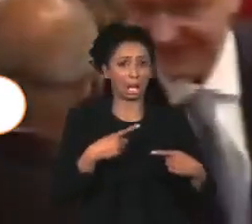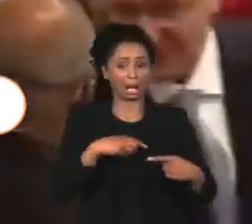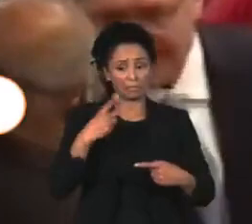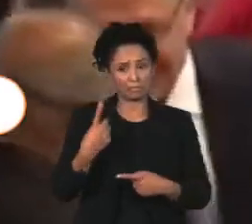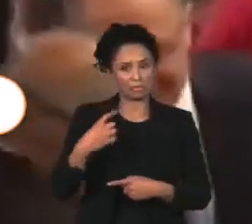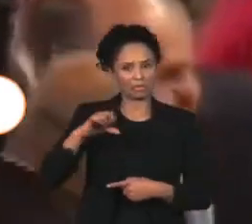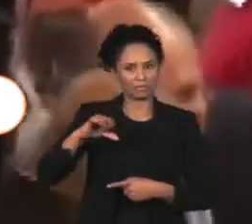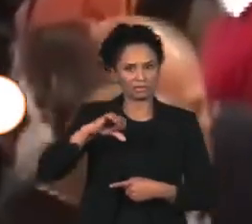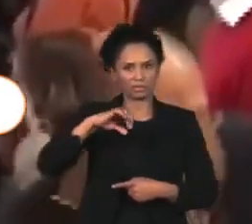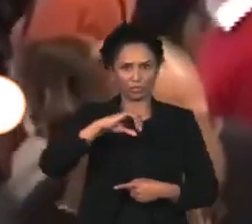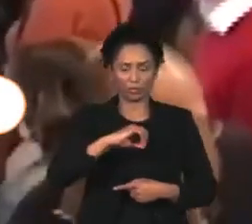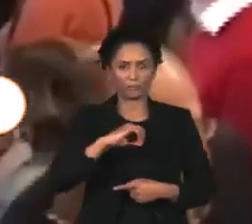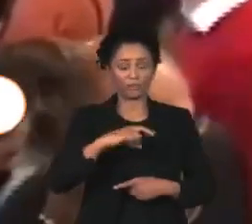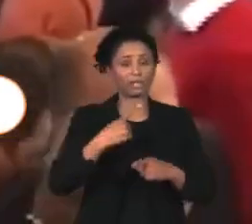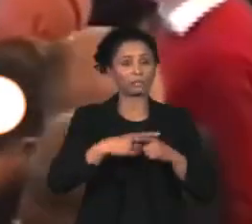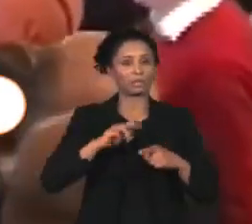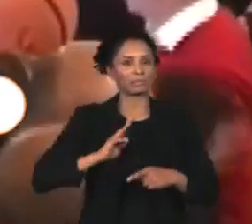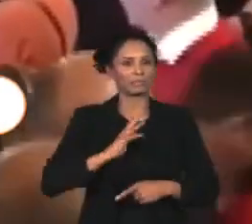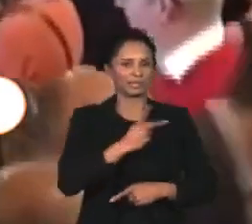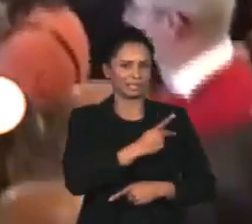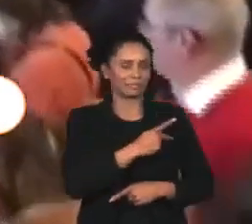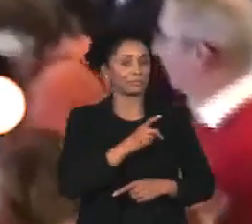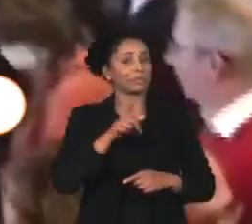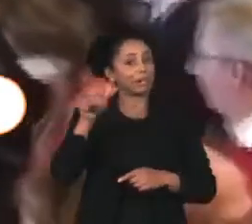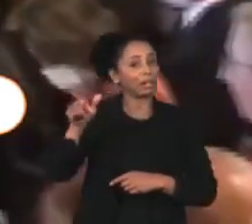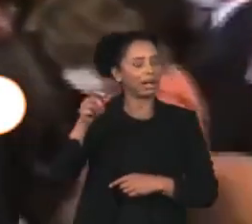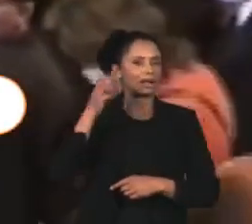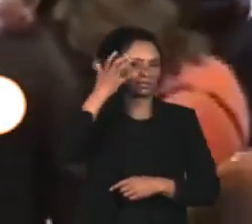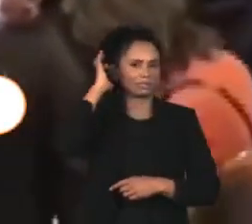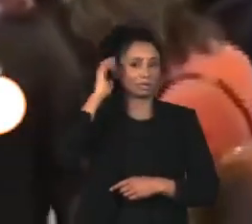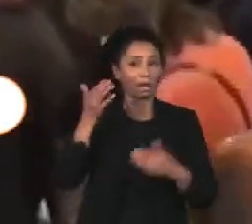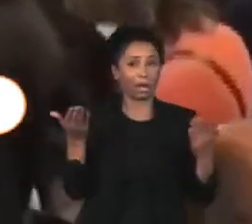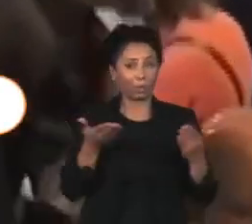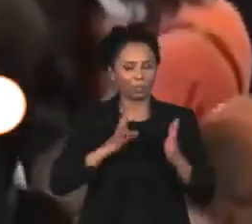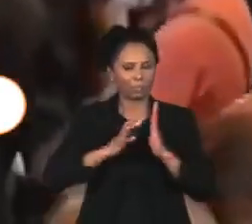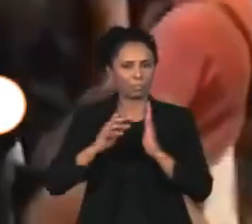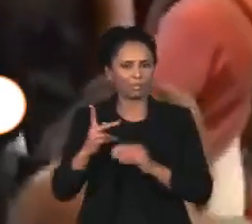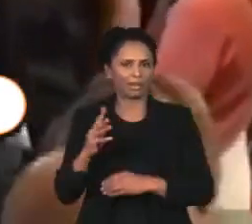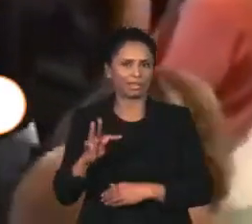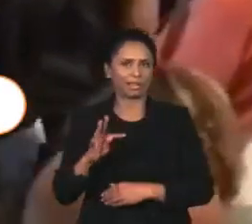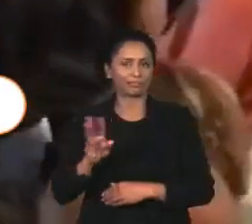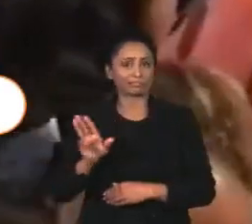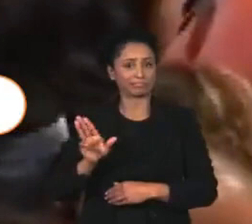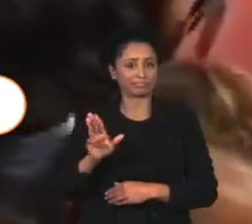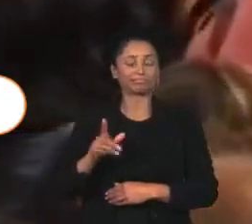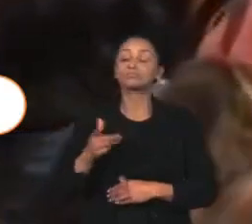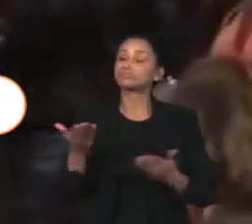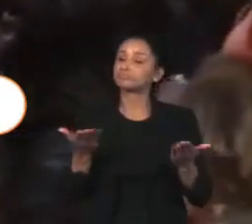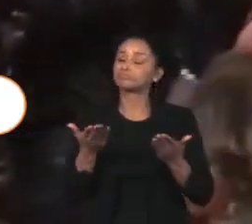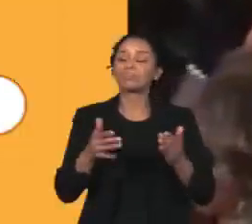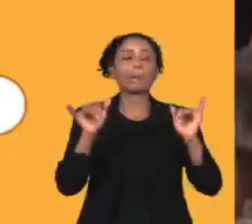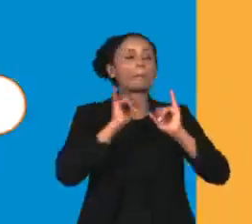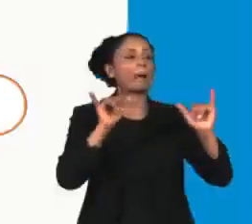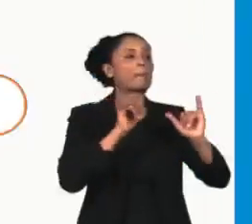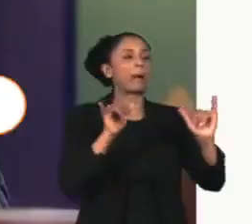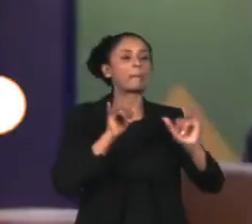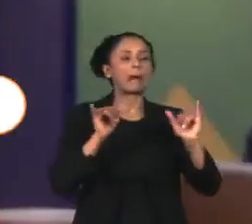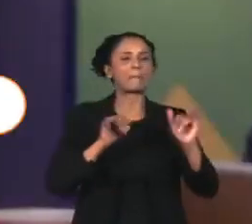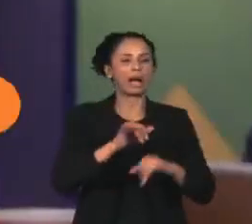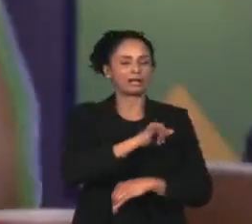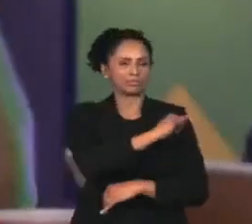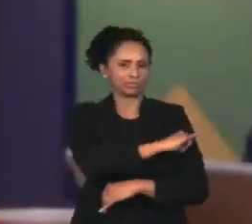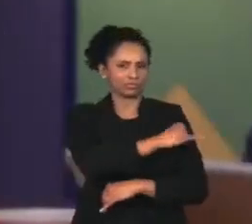quando era bispo em Santo André. Hoje, o petista começa a cumprir programação de campanha no Rio de Janeiro.